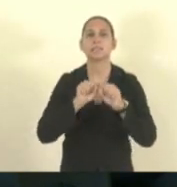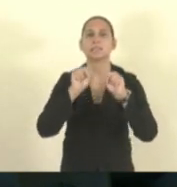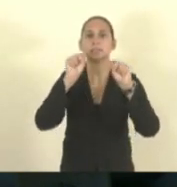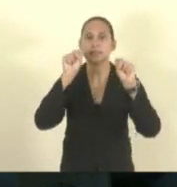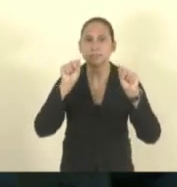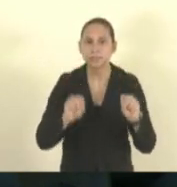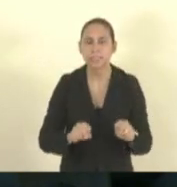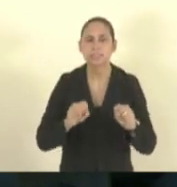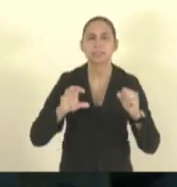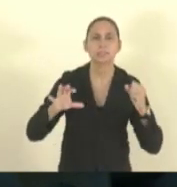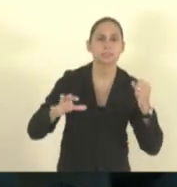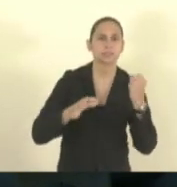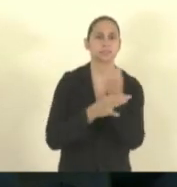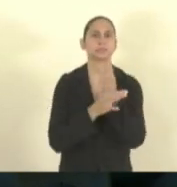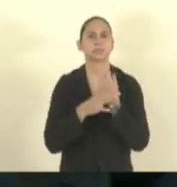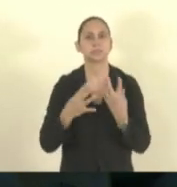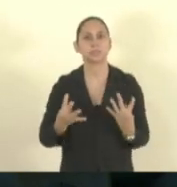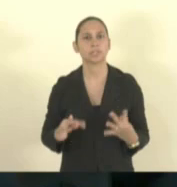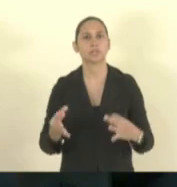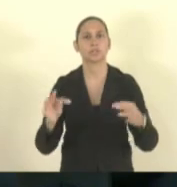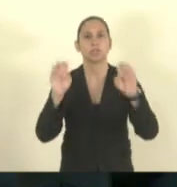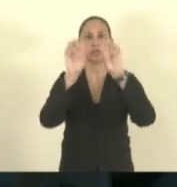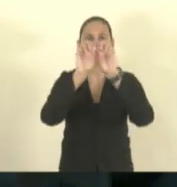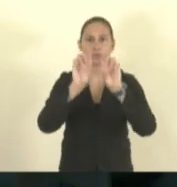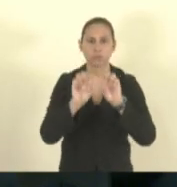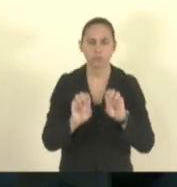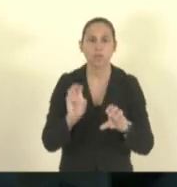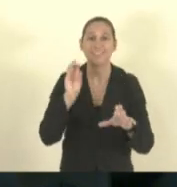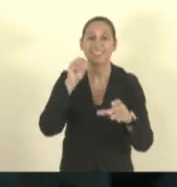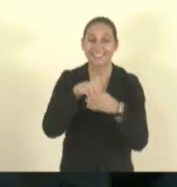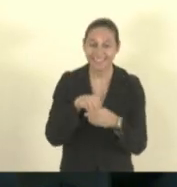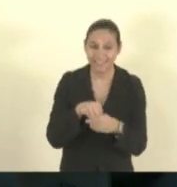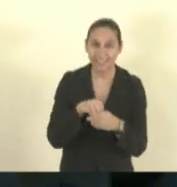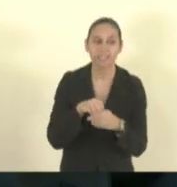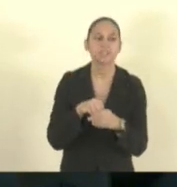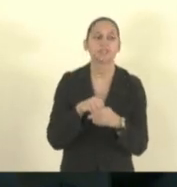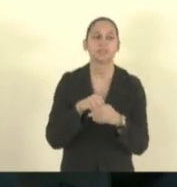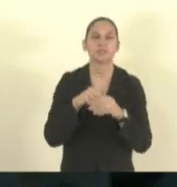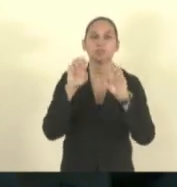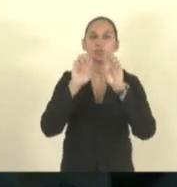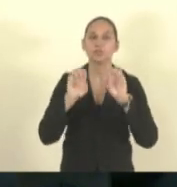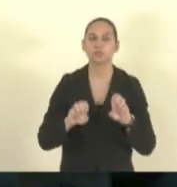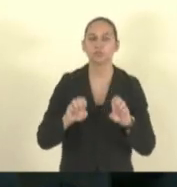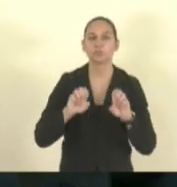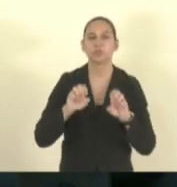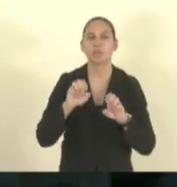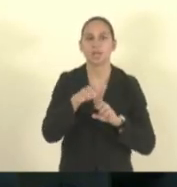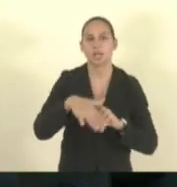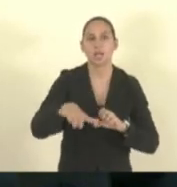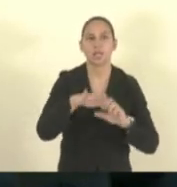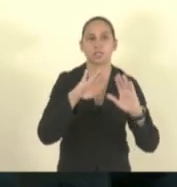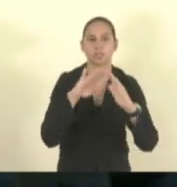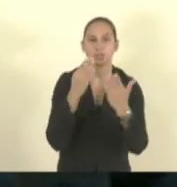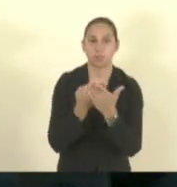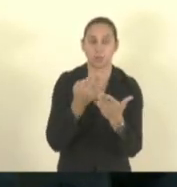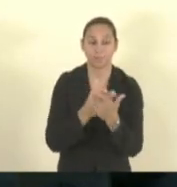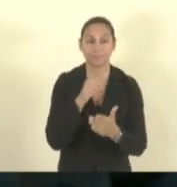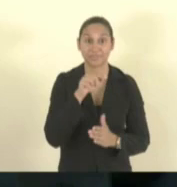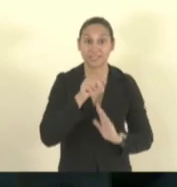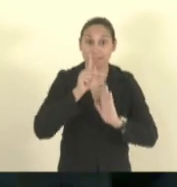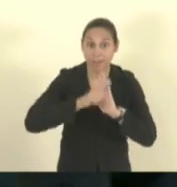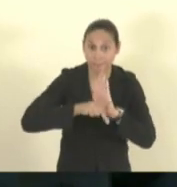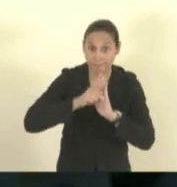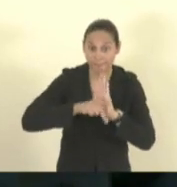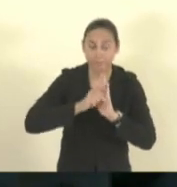segurança patrimonial, tecnológico, estrutural e humano nas dependências e estruturas escolares. Esse projeto já passou